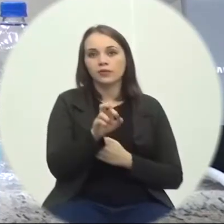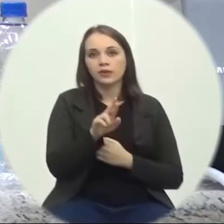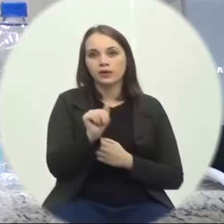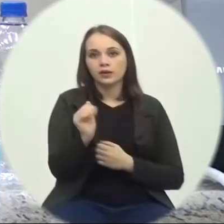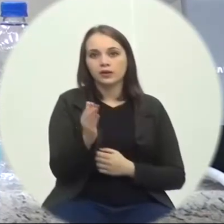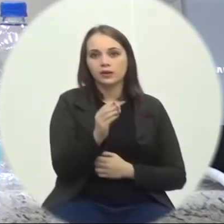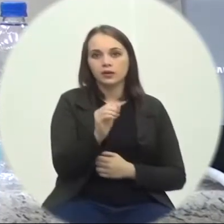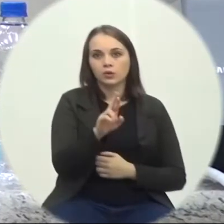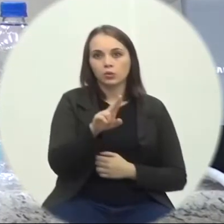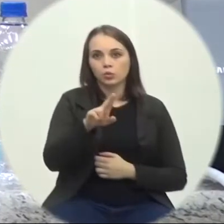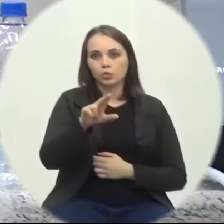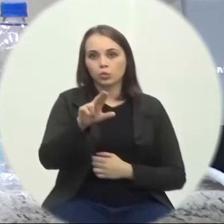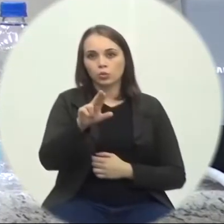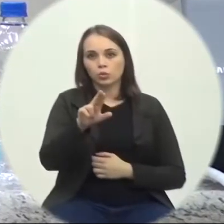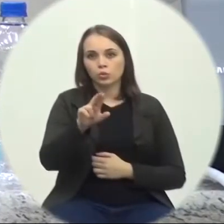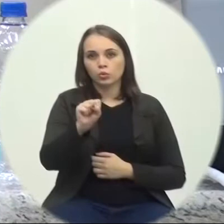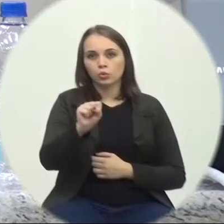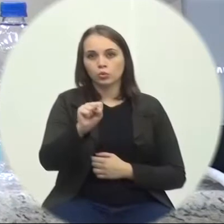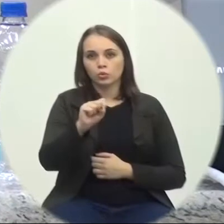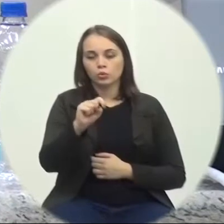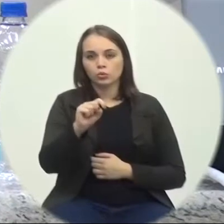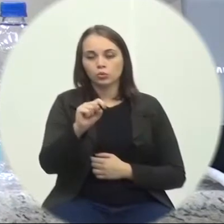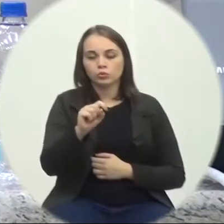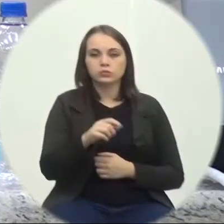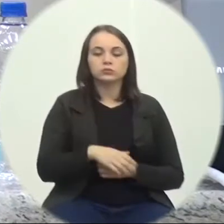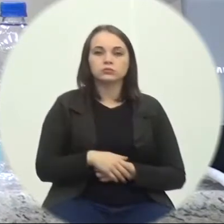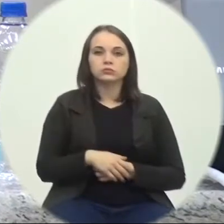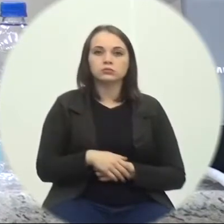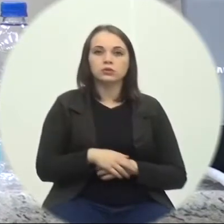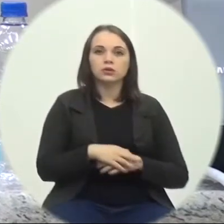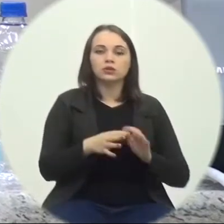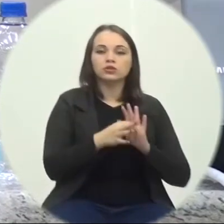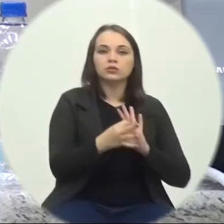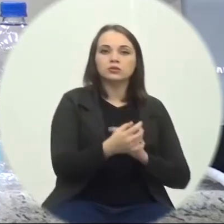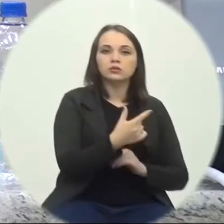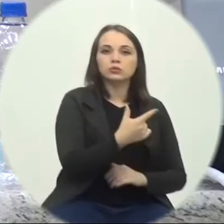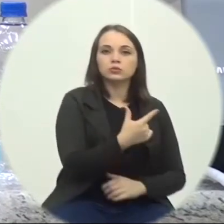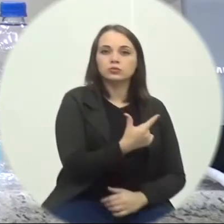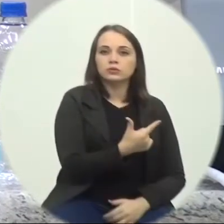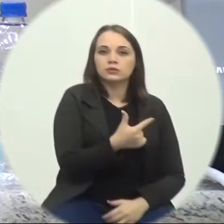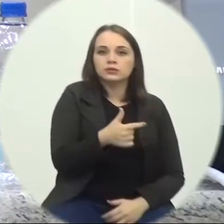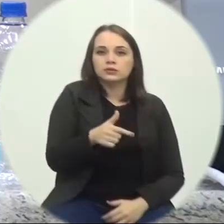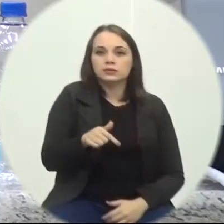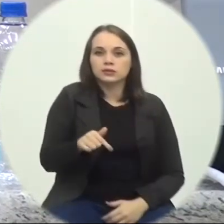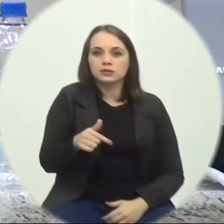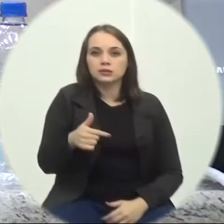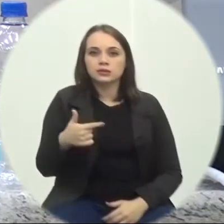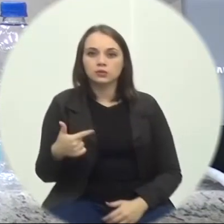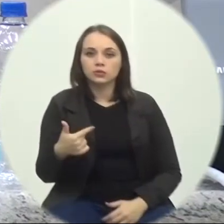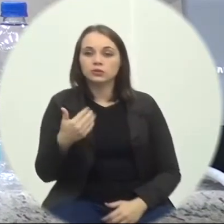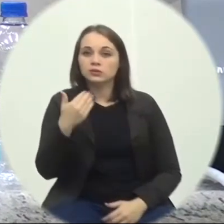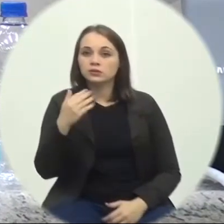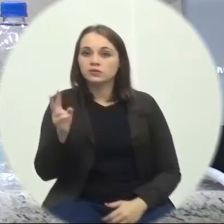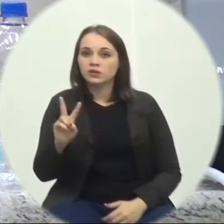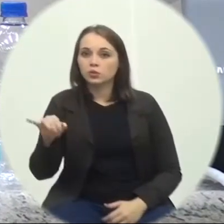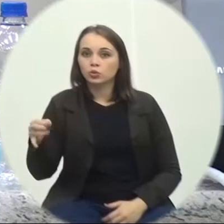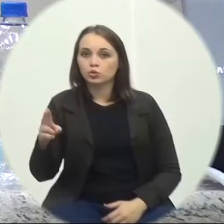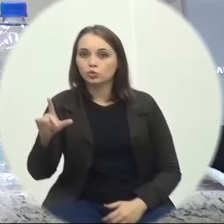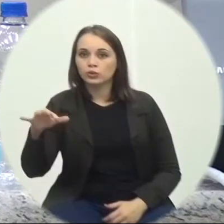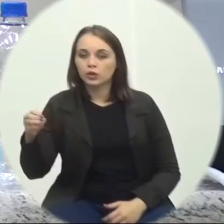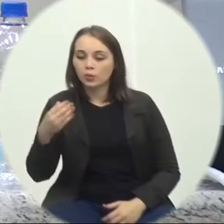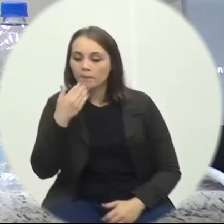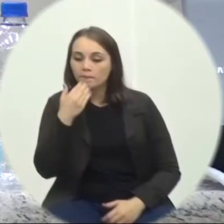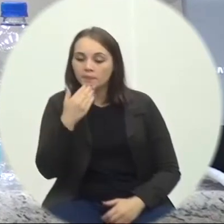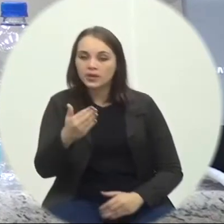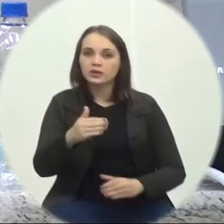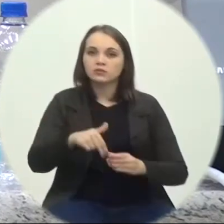Indicação 272 20 e 21 Autor Vereador Júlio César Kaminski Repintura Das faixas De pedestre Por toda a extensão Da rua General